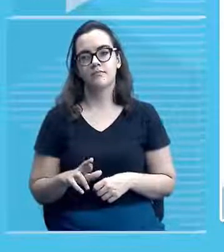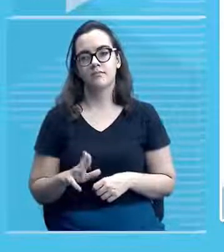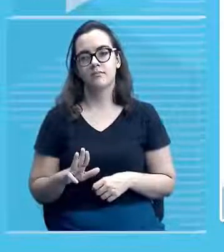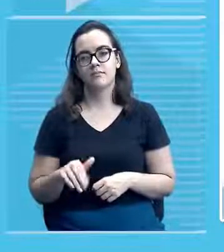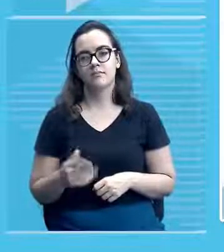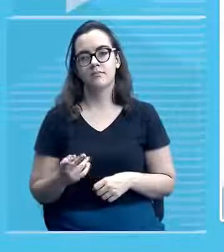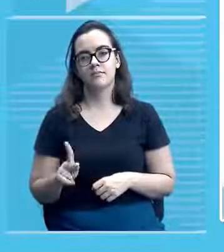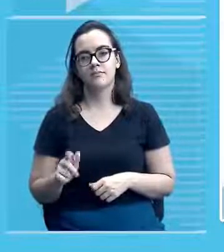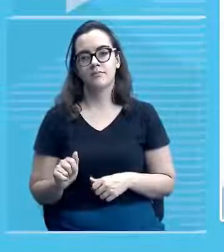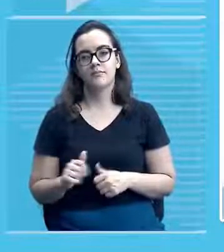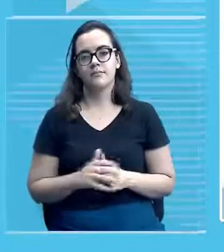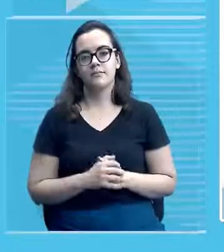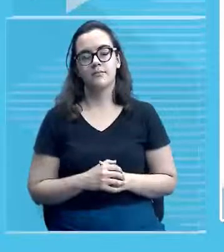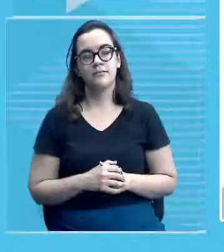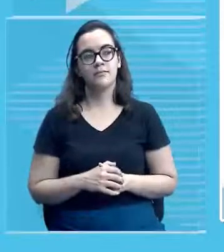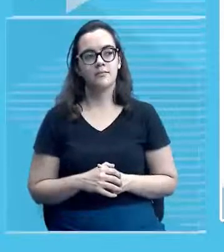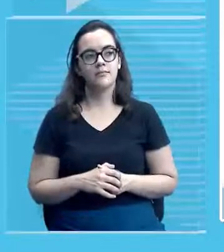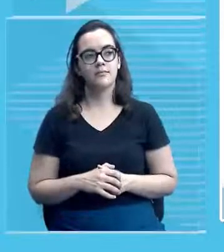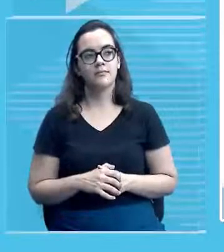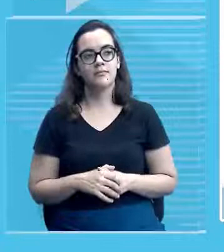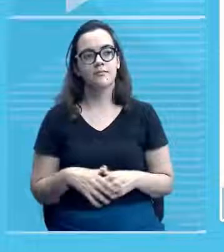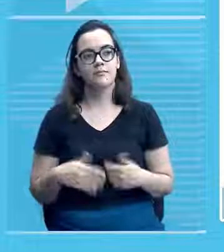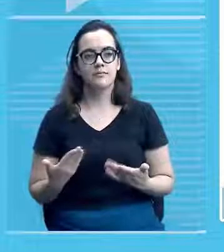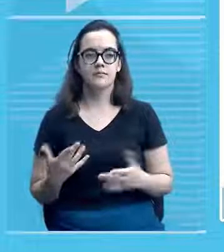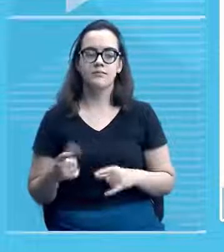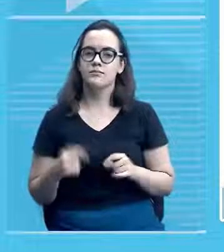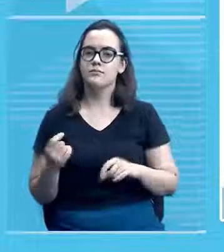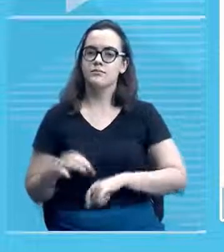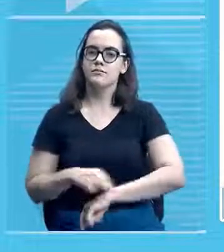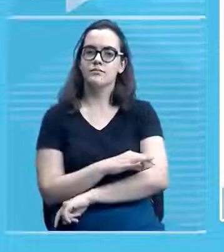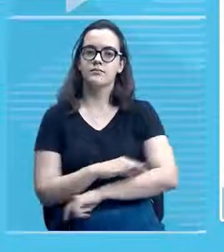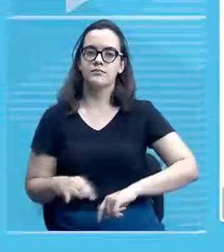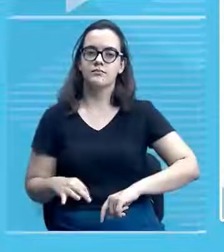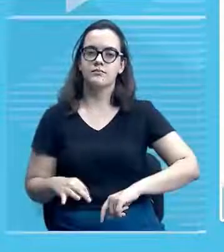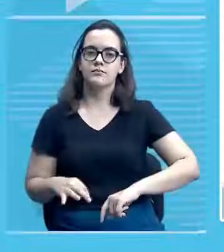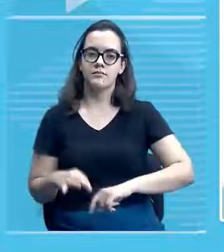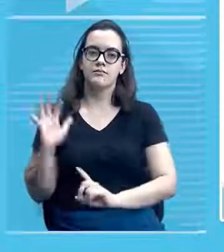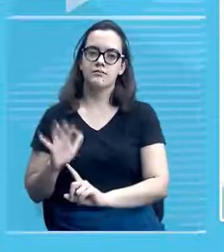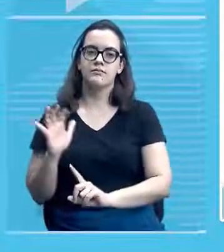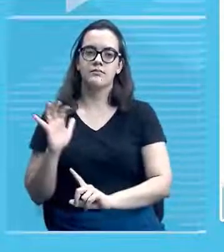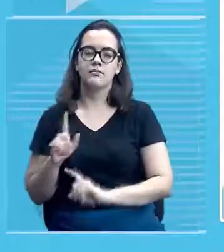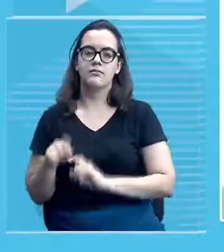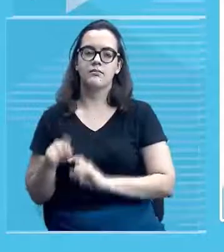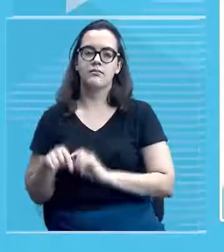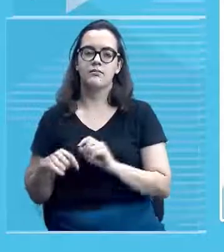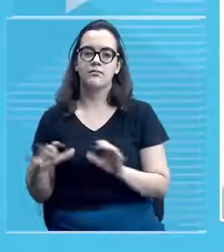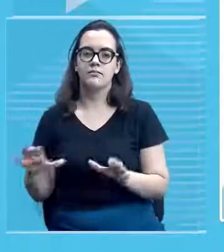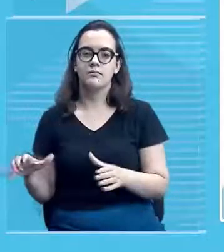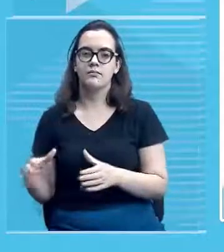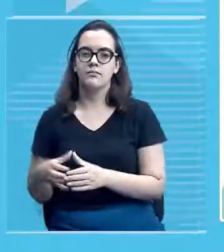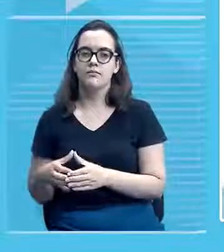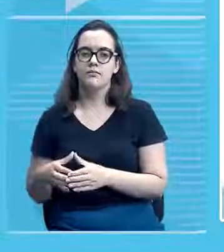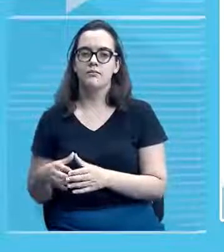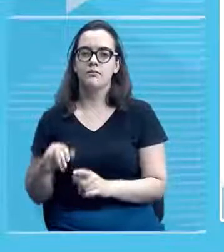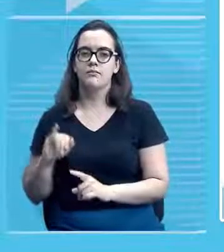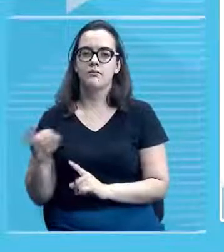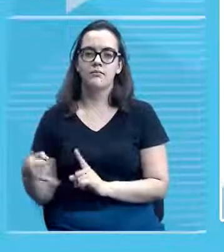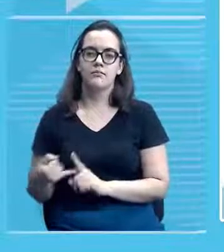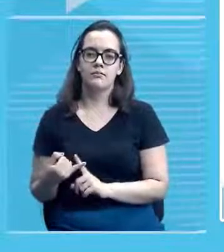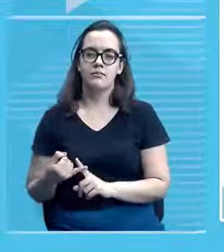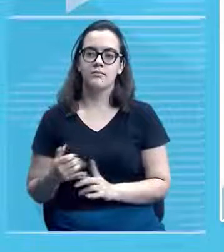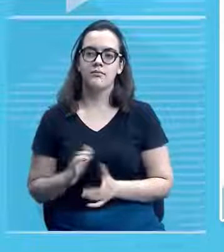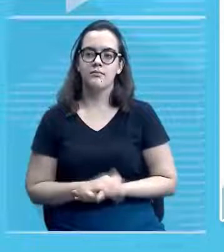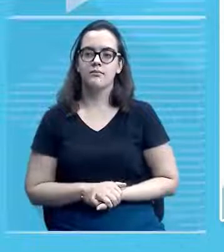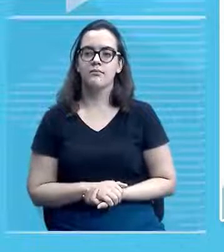desta arquitetura influenciada pelos irmãos da Companhia de Jesus, né? Os jesuítas,